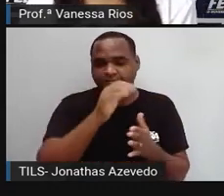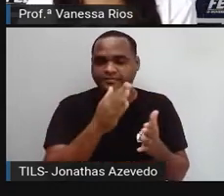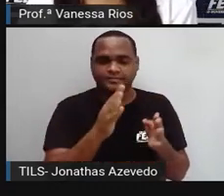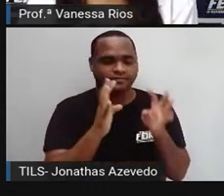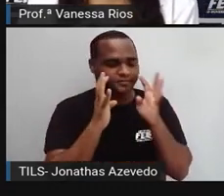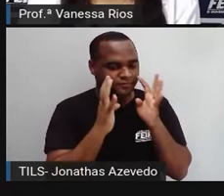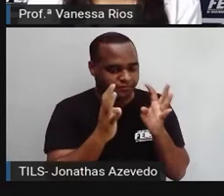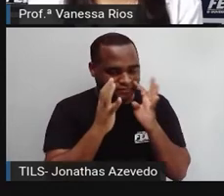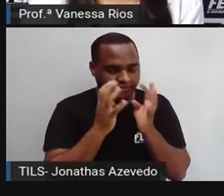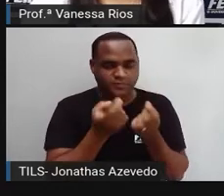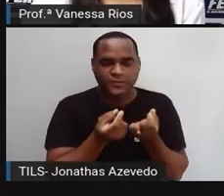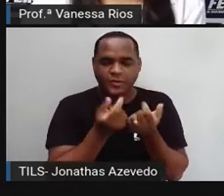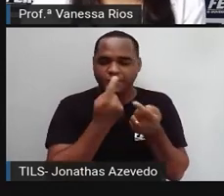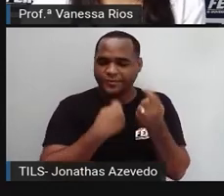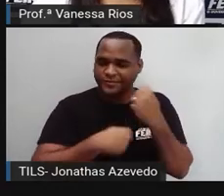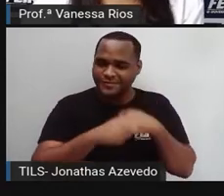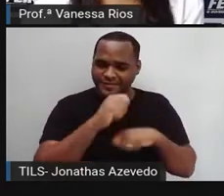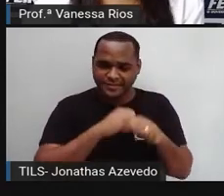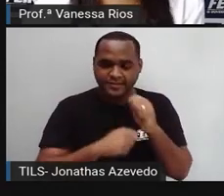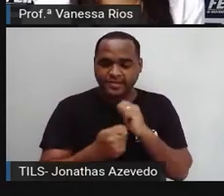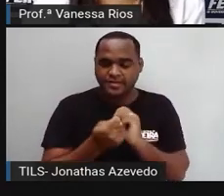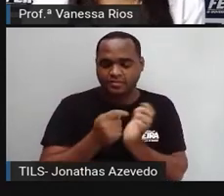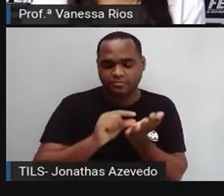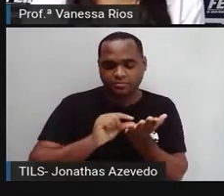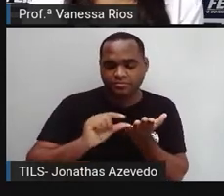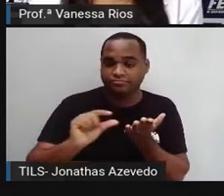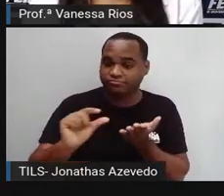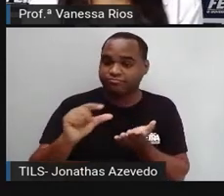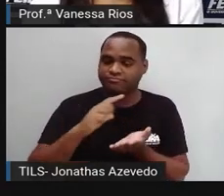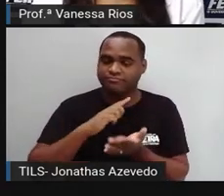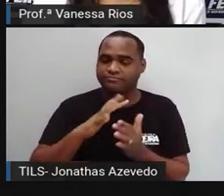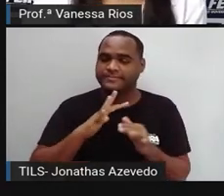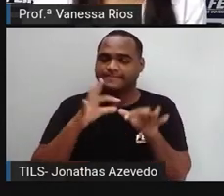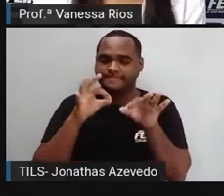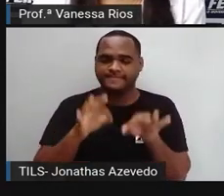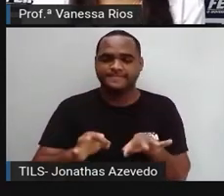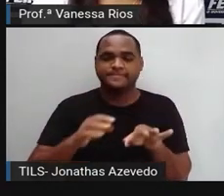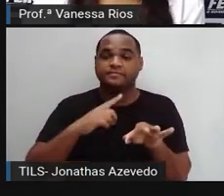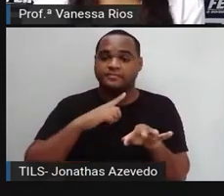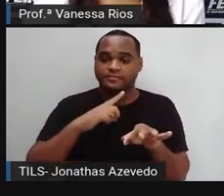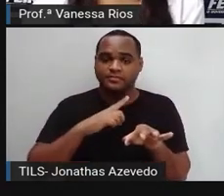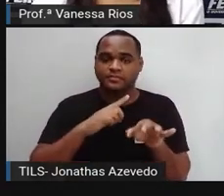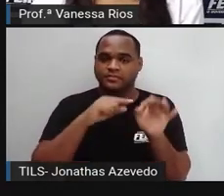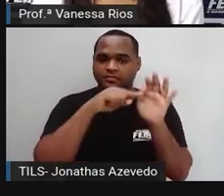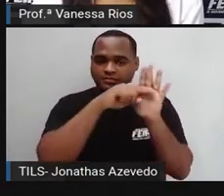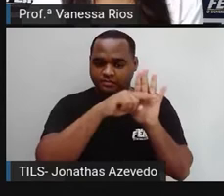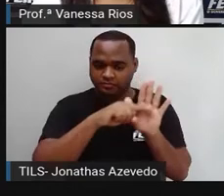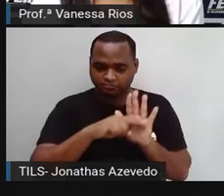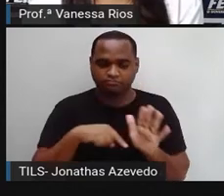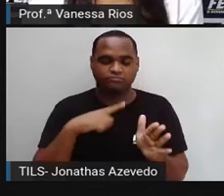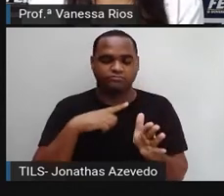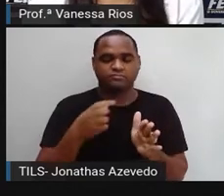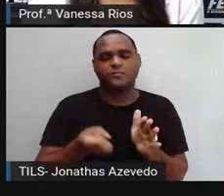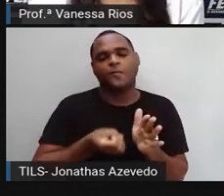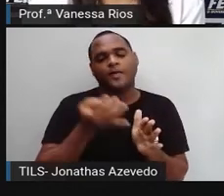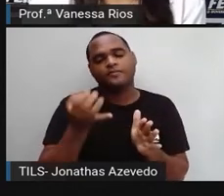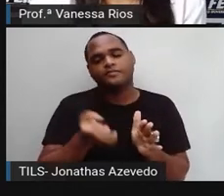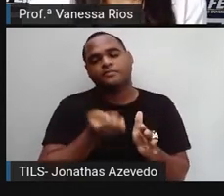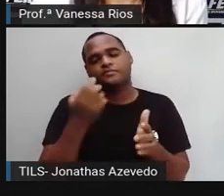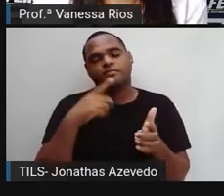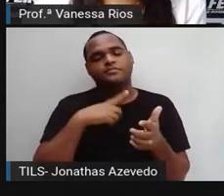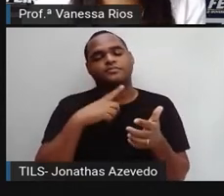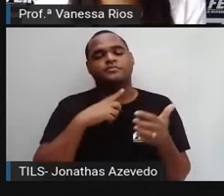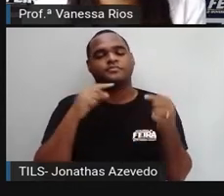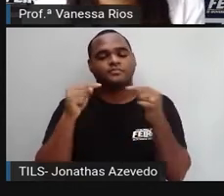economizar, a gastar a quantidade correta, né? Avaliando qualidade, quantidade daquilo que realmente